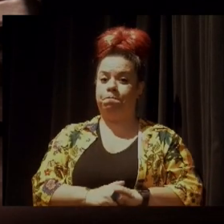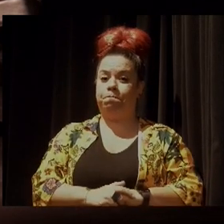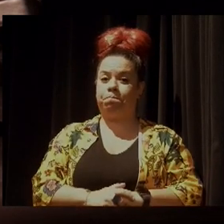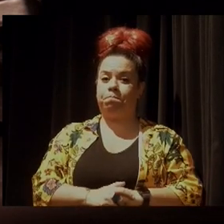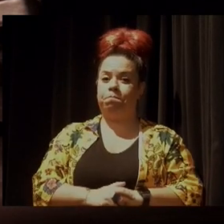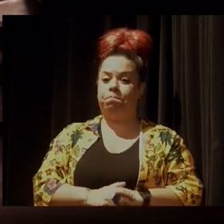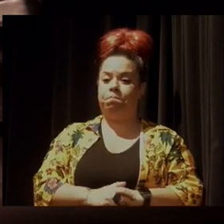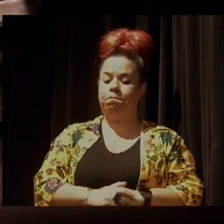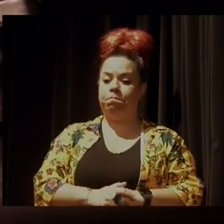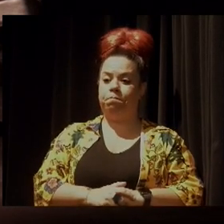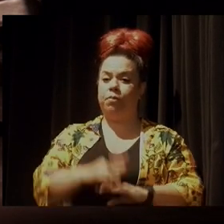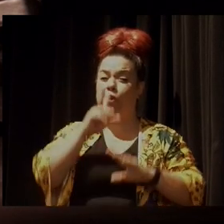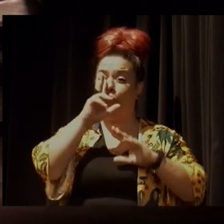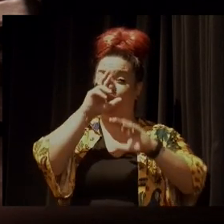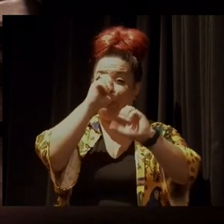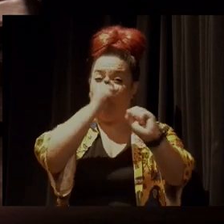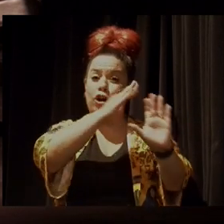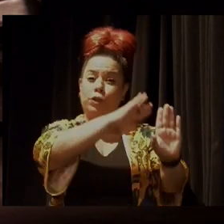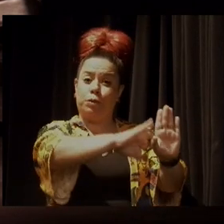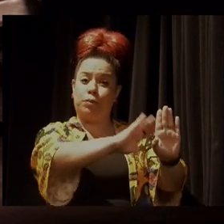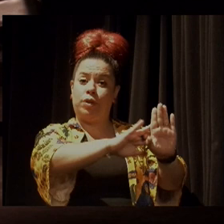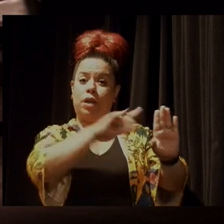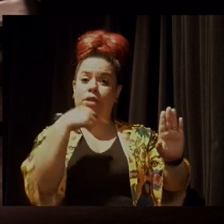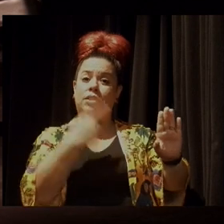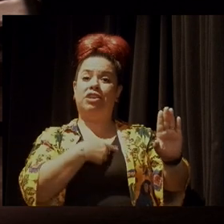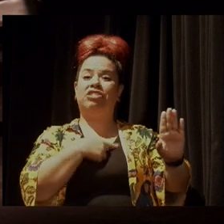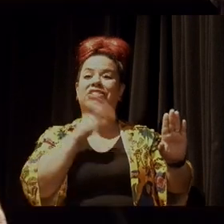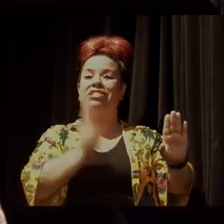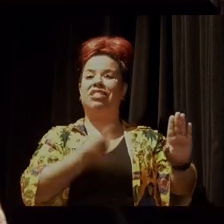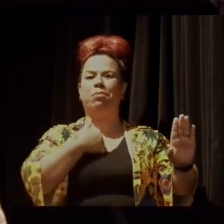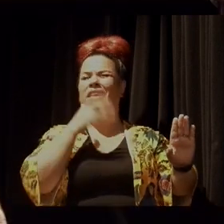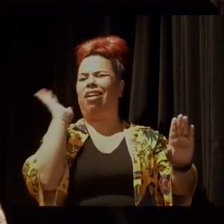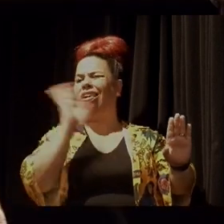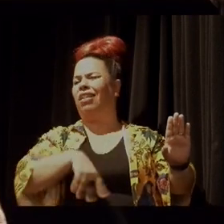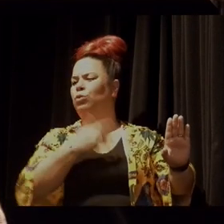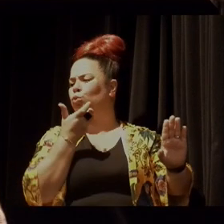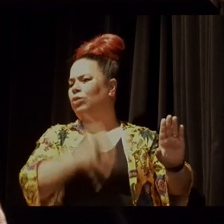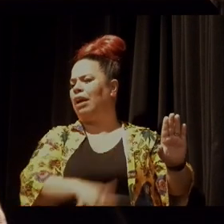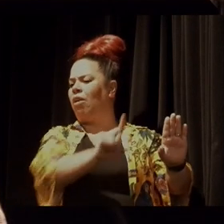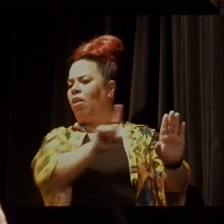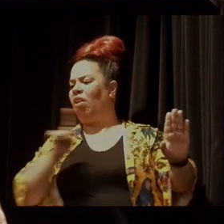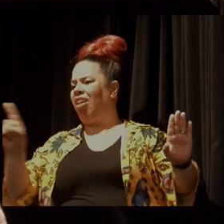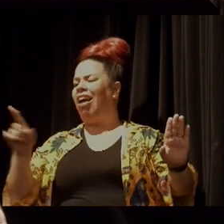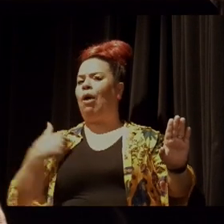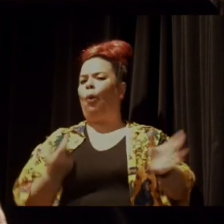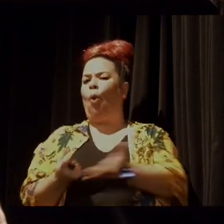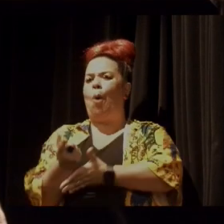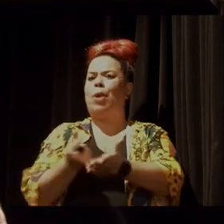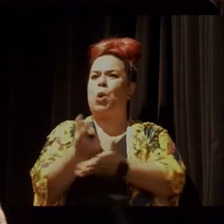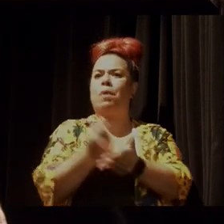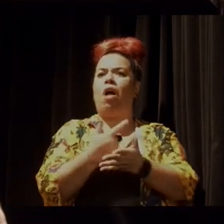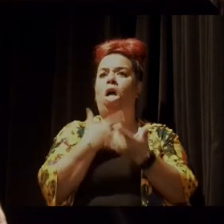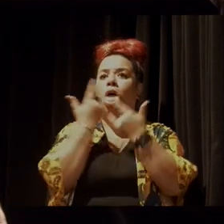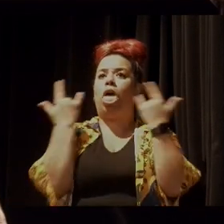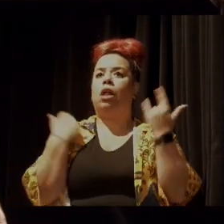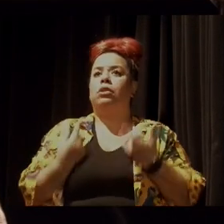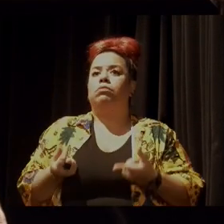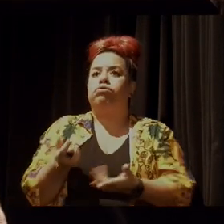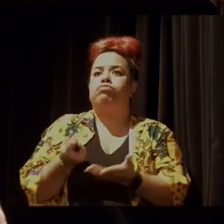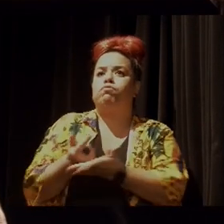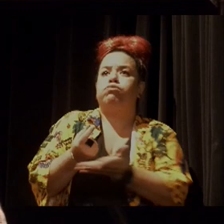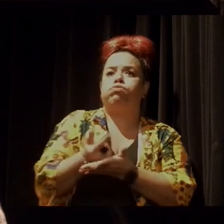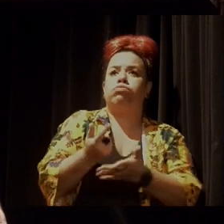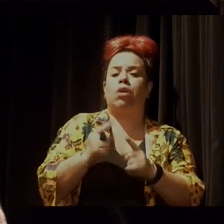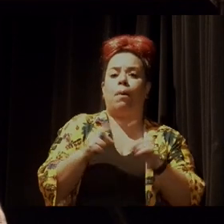forte por trás que nos impulsiona esse individualismo, nos impulsiona o consumismo, e a gente vai entrando